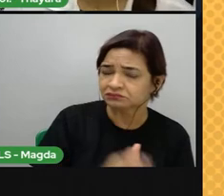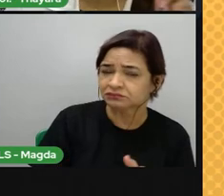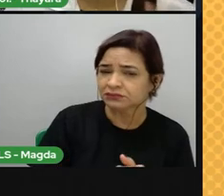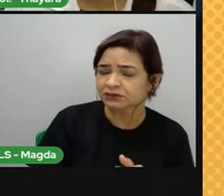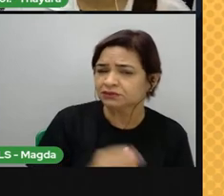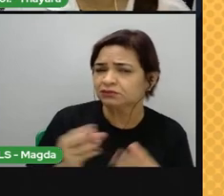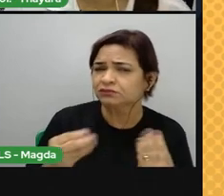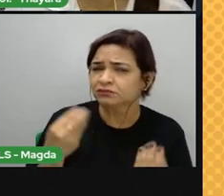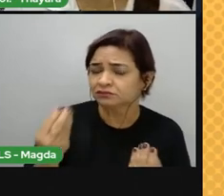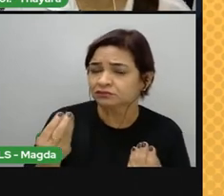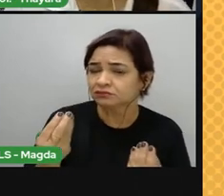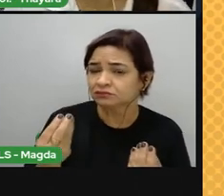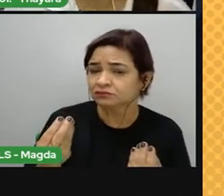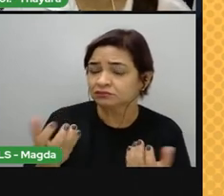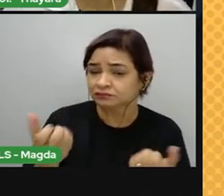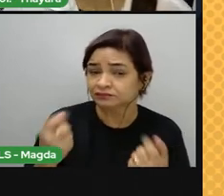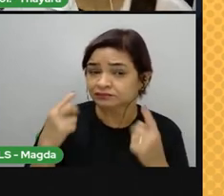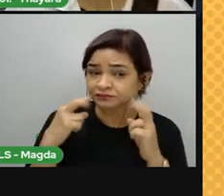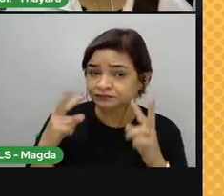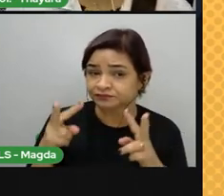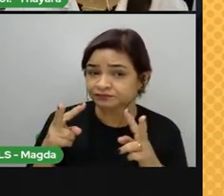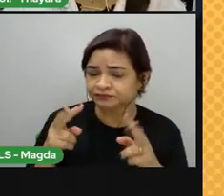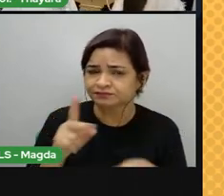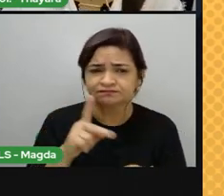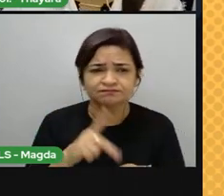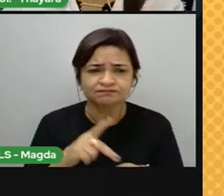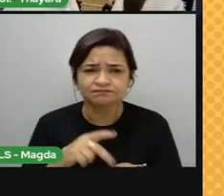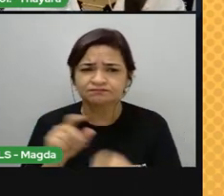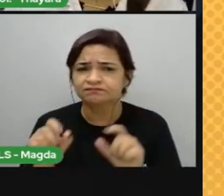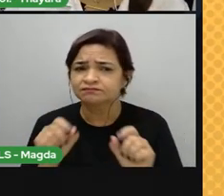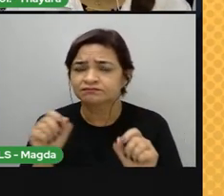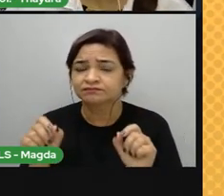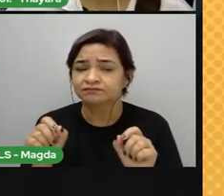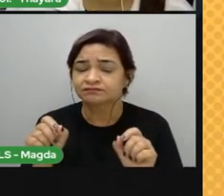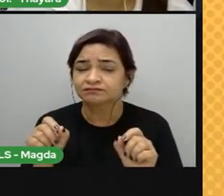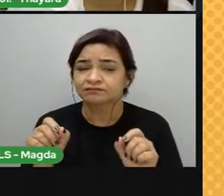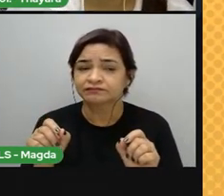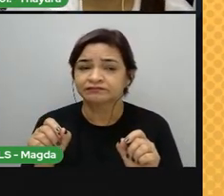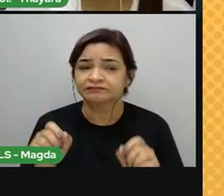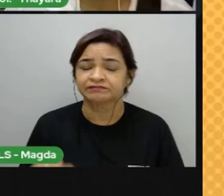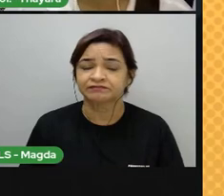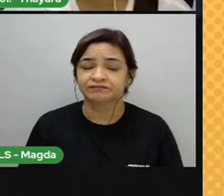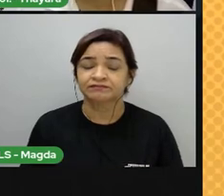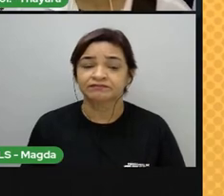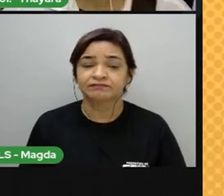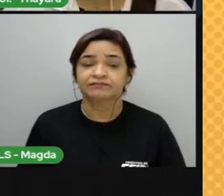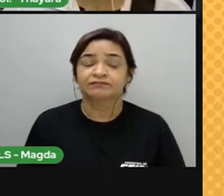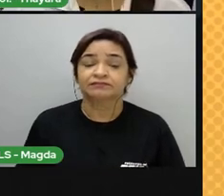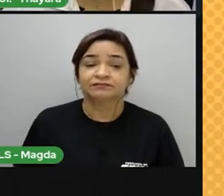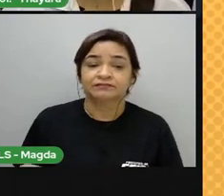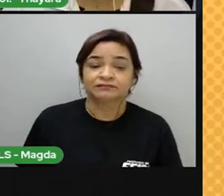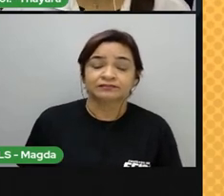minerais? Vamos ver agora. Vou clicar aqui numa reportagem super interessante do mundo da educação.